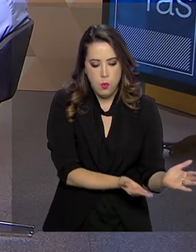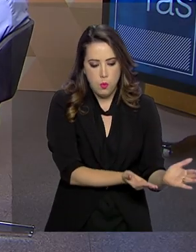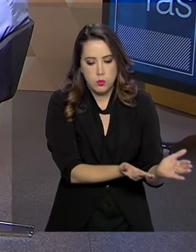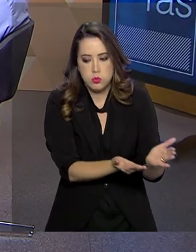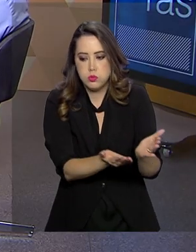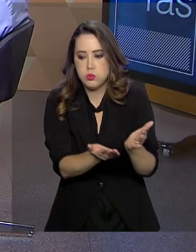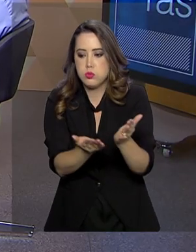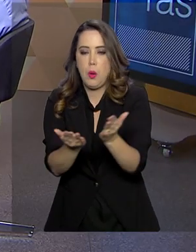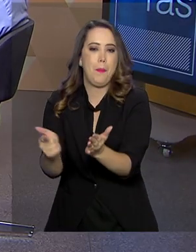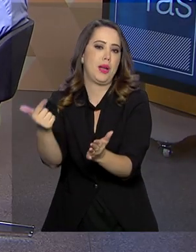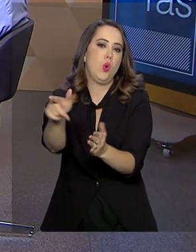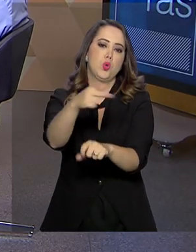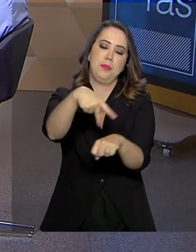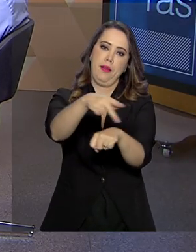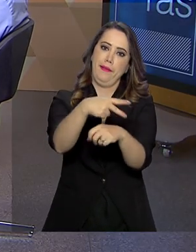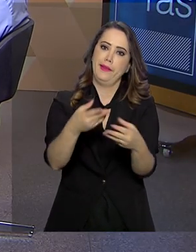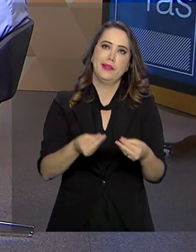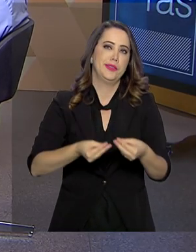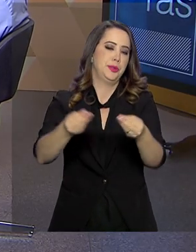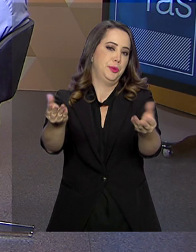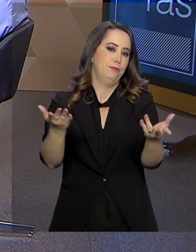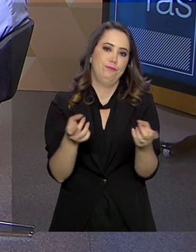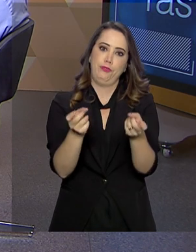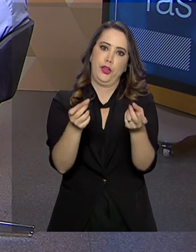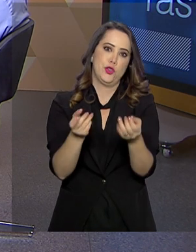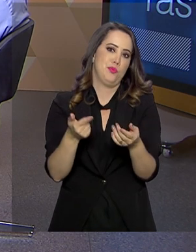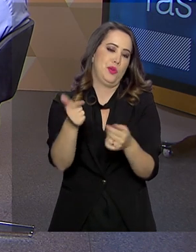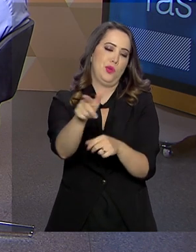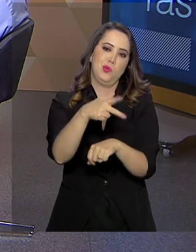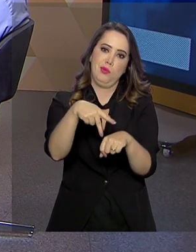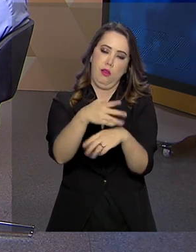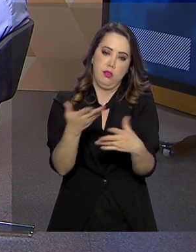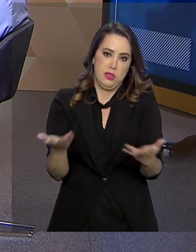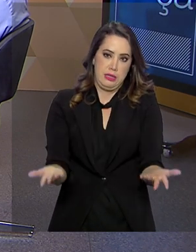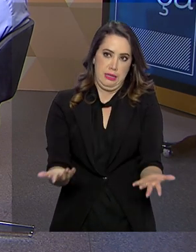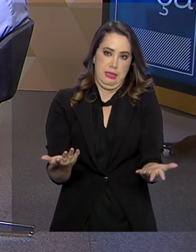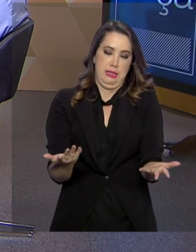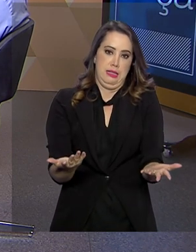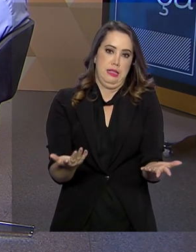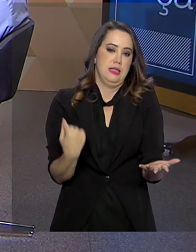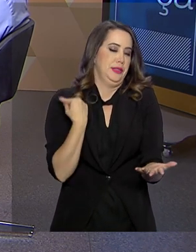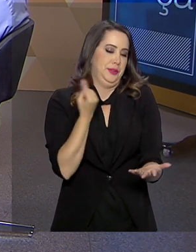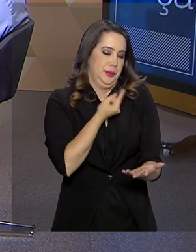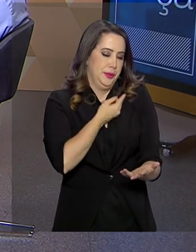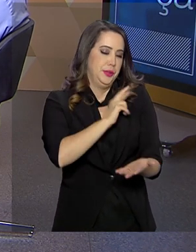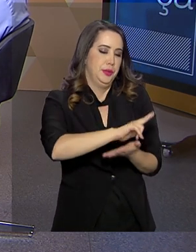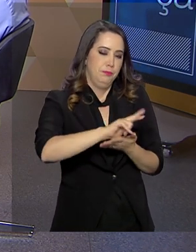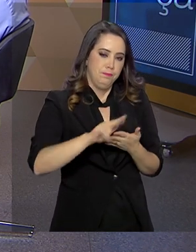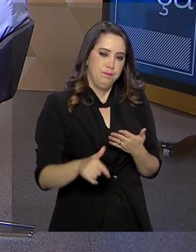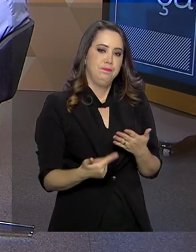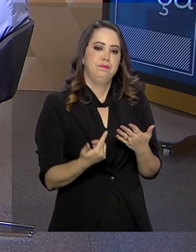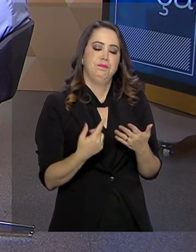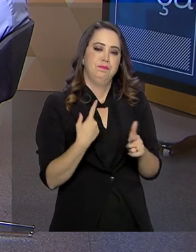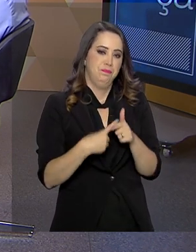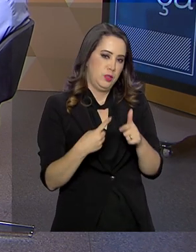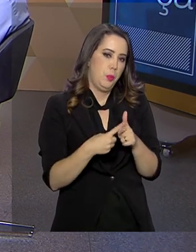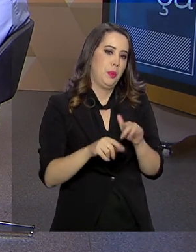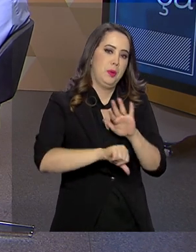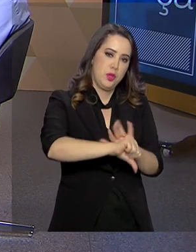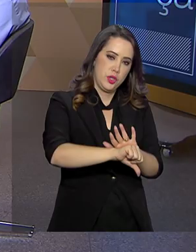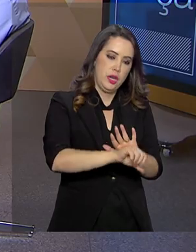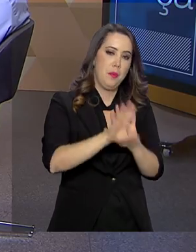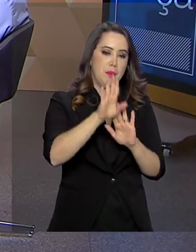envio para outros países, enfim. A gente tem diversas espécies de crimes, mas, principalmente, contrabando,